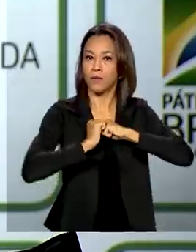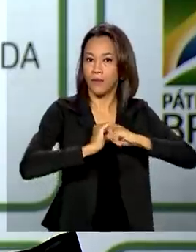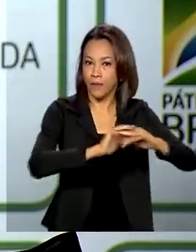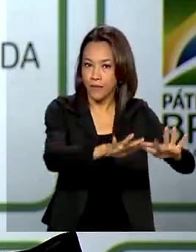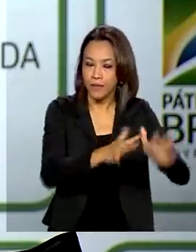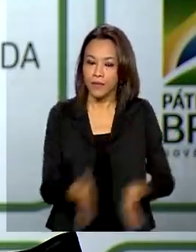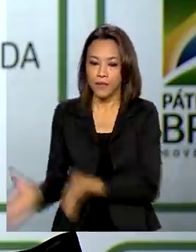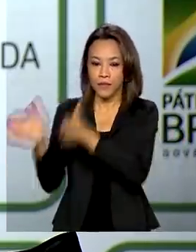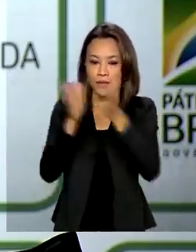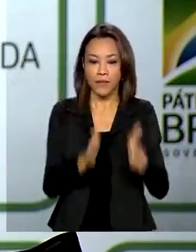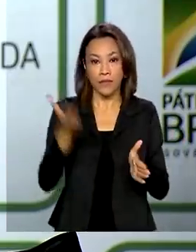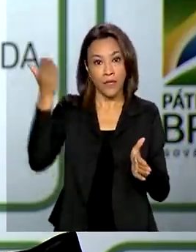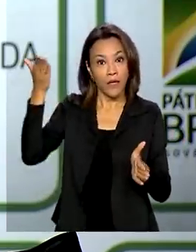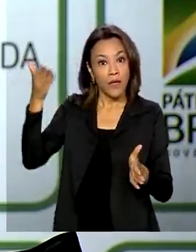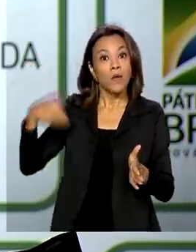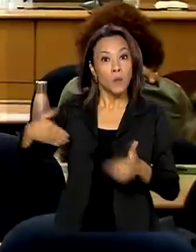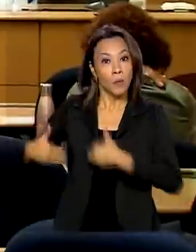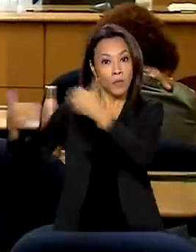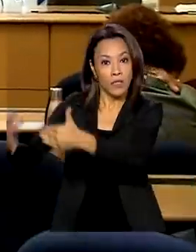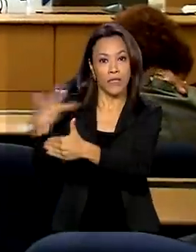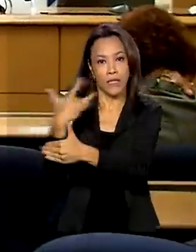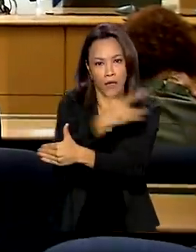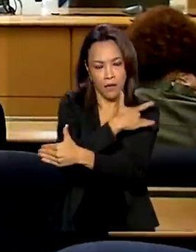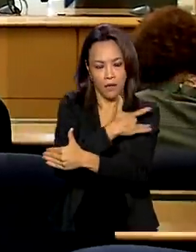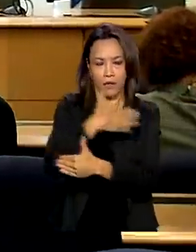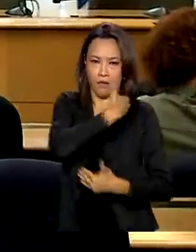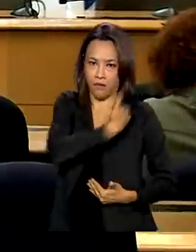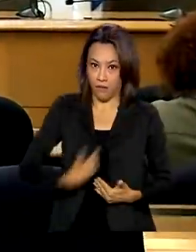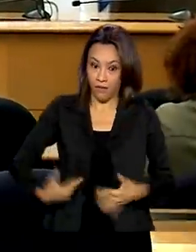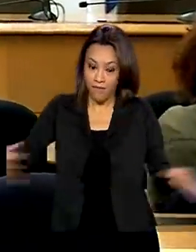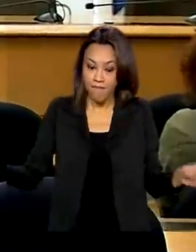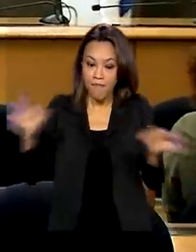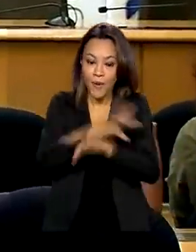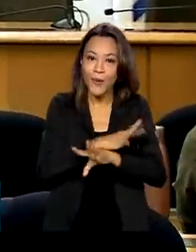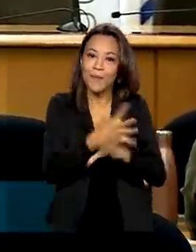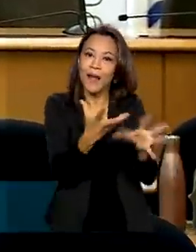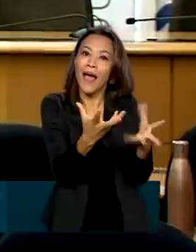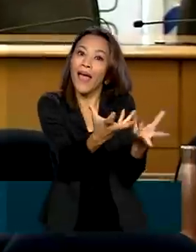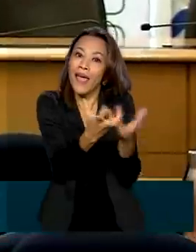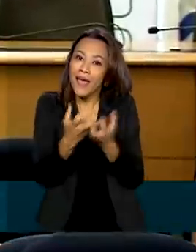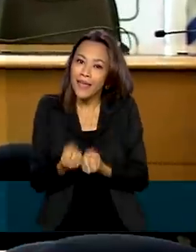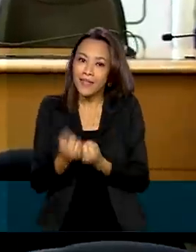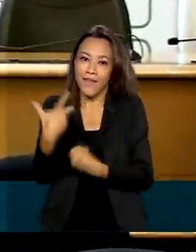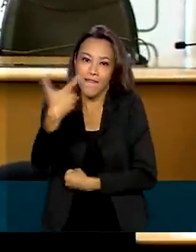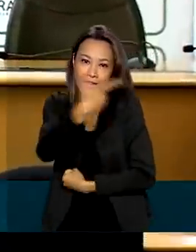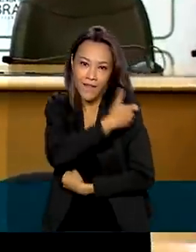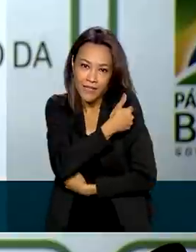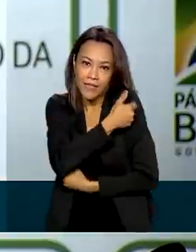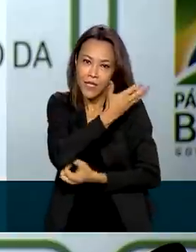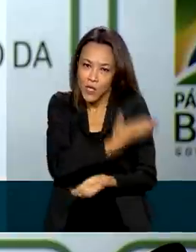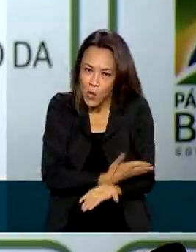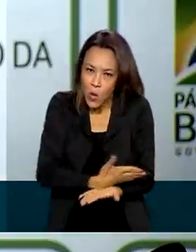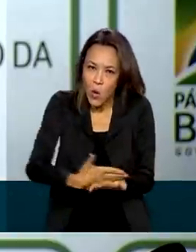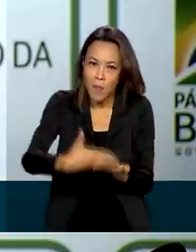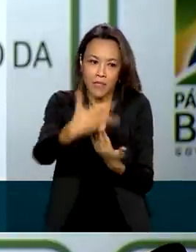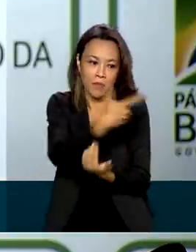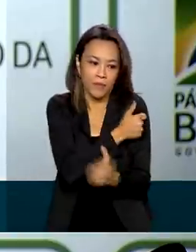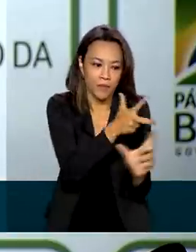o Ministério da Saúde, o governo está pronto para receber as vacinas e começar a imunização. Para